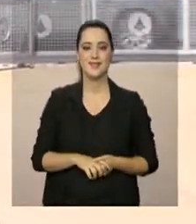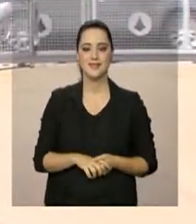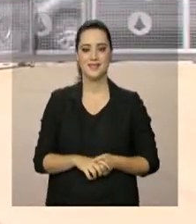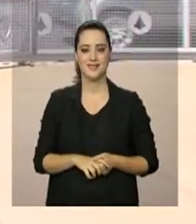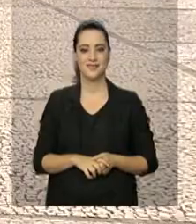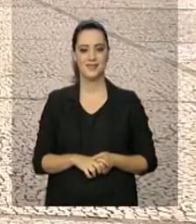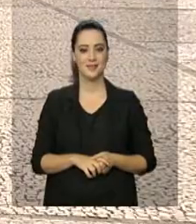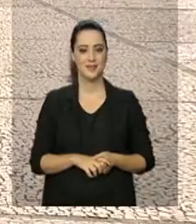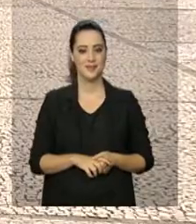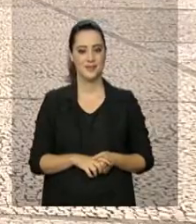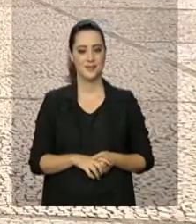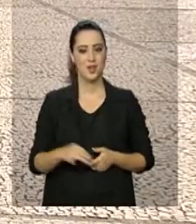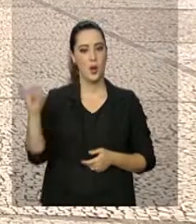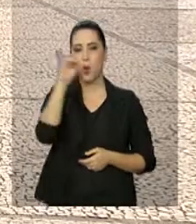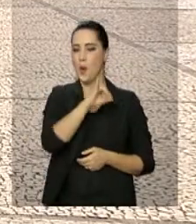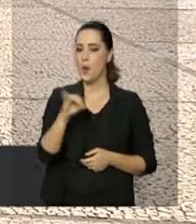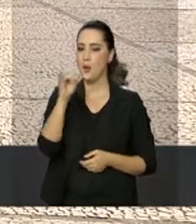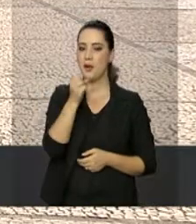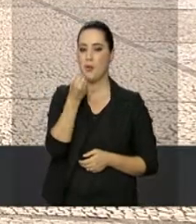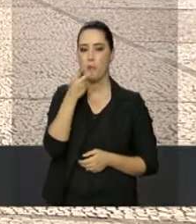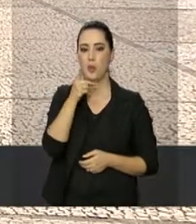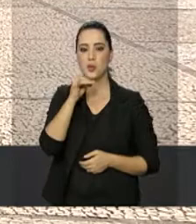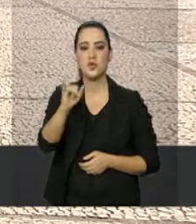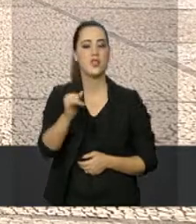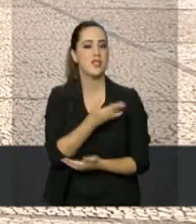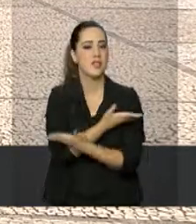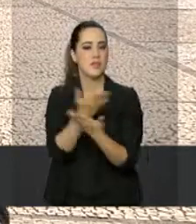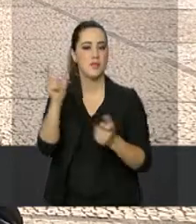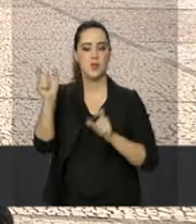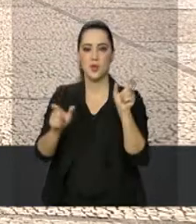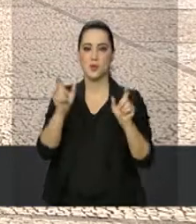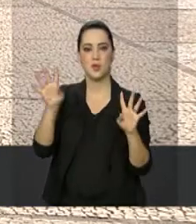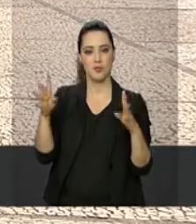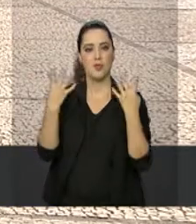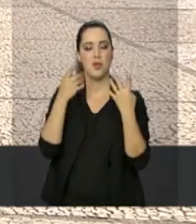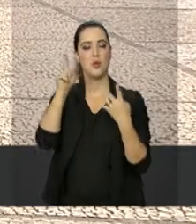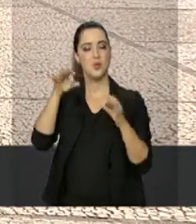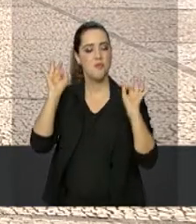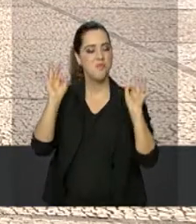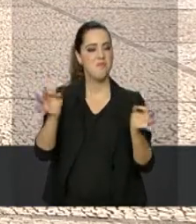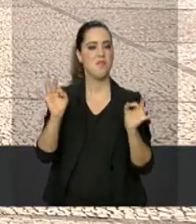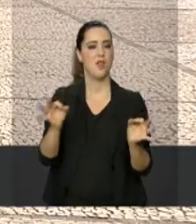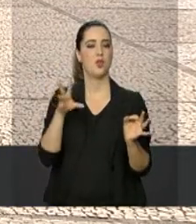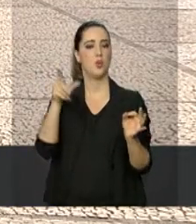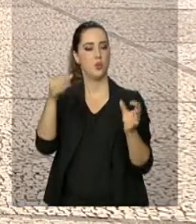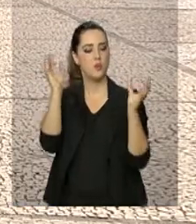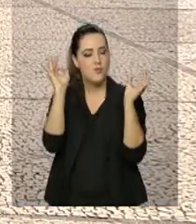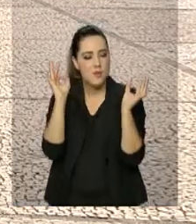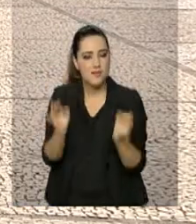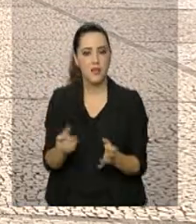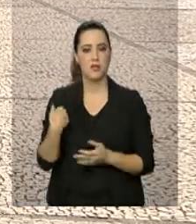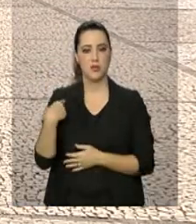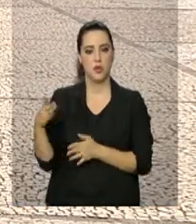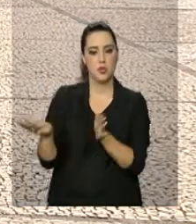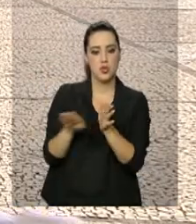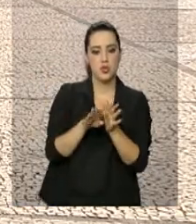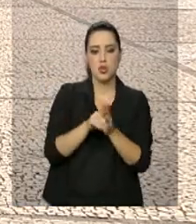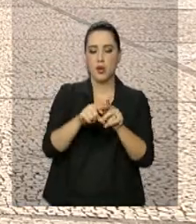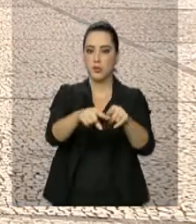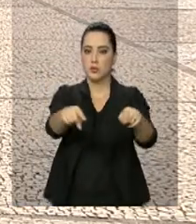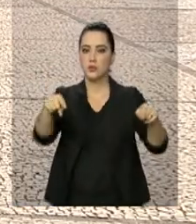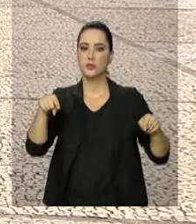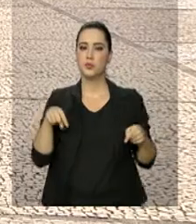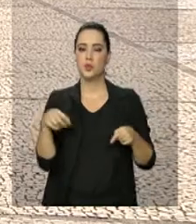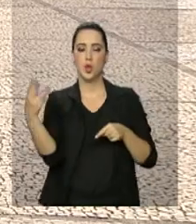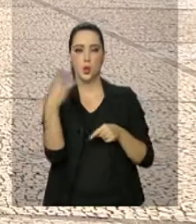Bom dia, Mara. Bom dia a todos os telespectadores da TVNBR. Tudo pronto, Mara. Eu cheguei aqui na Praça dos Três Poderes há cerca de uma